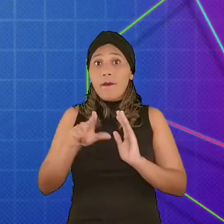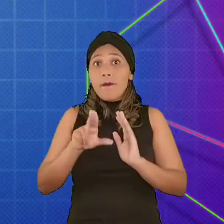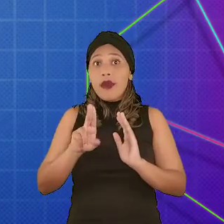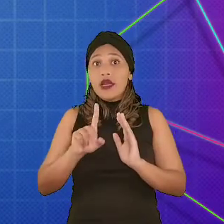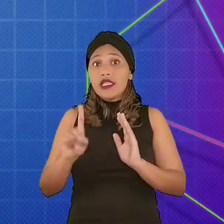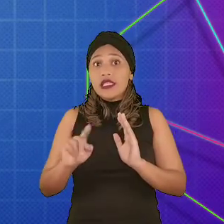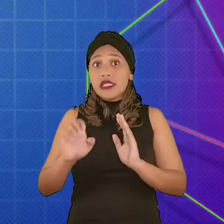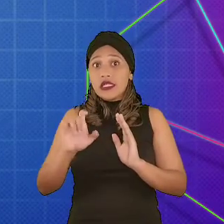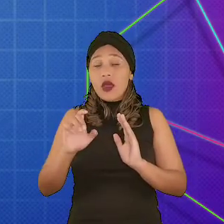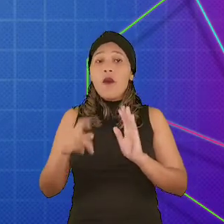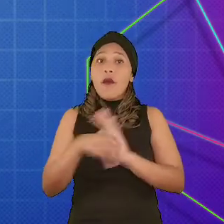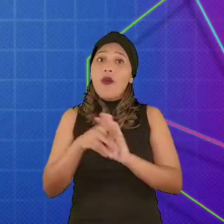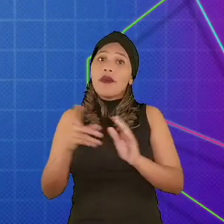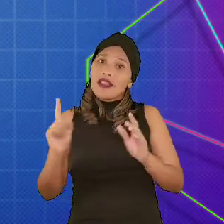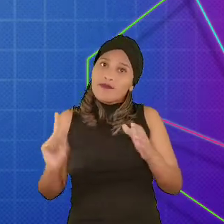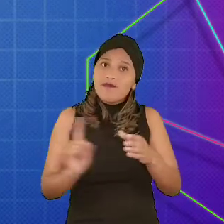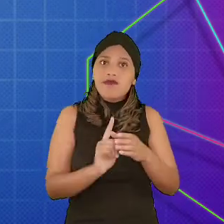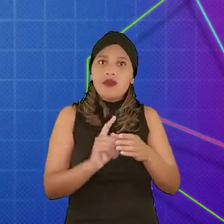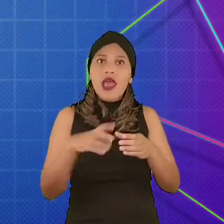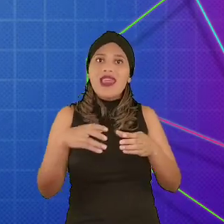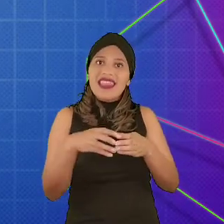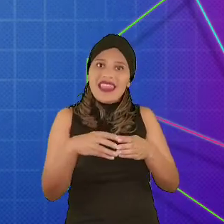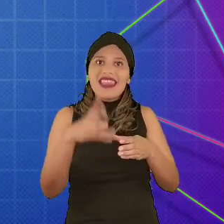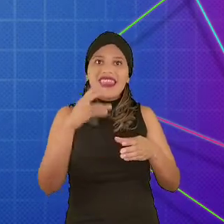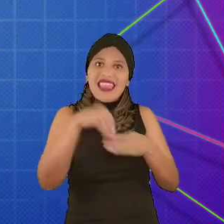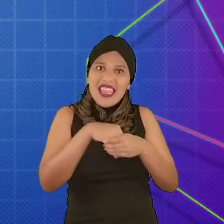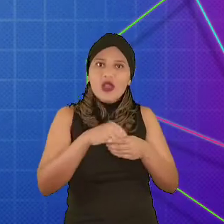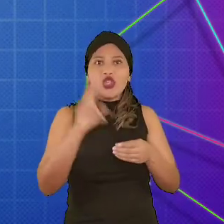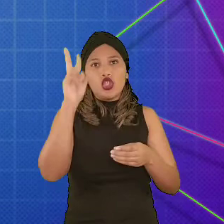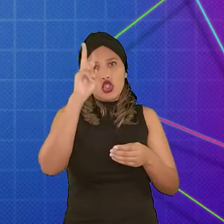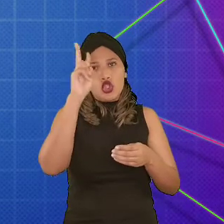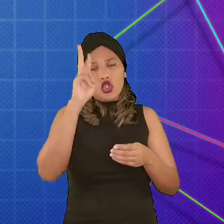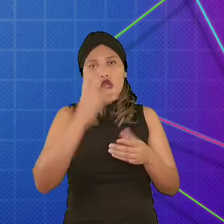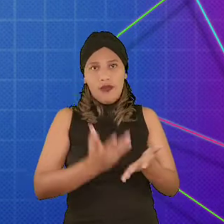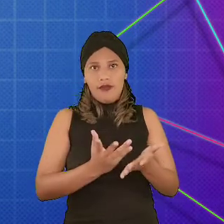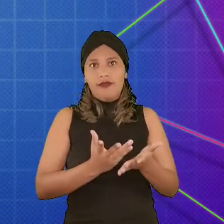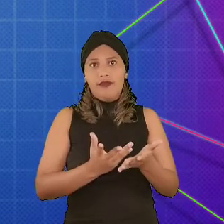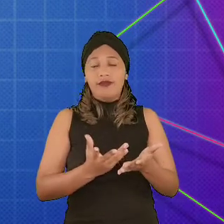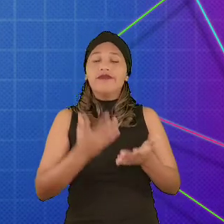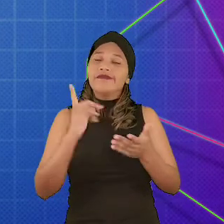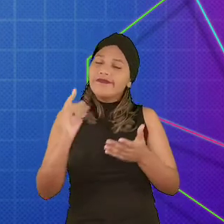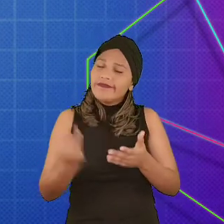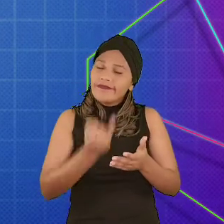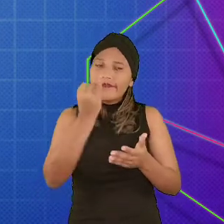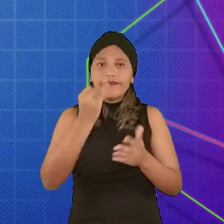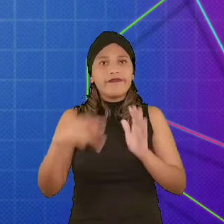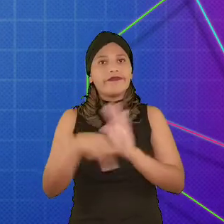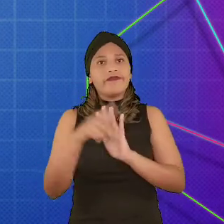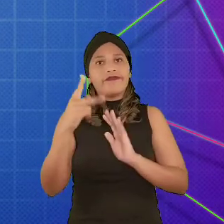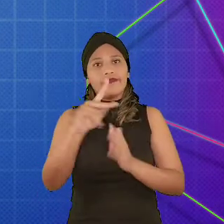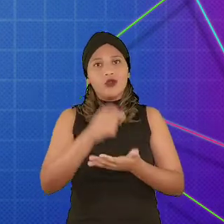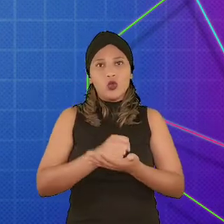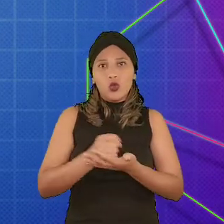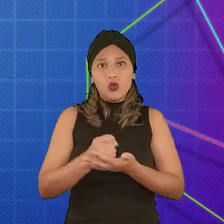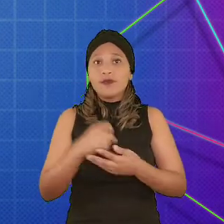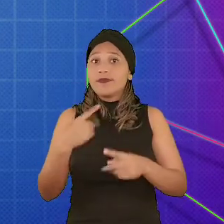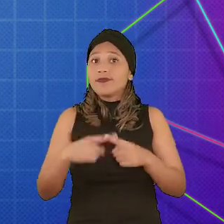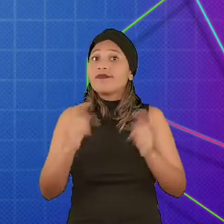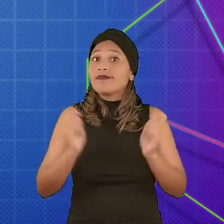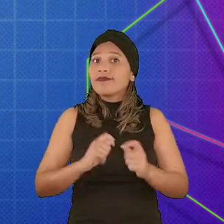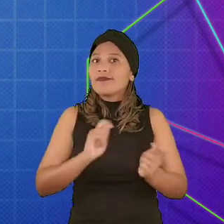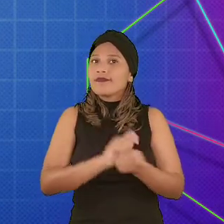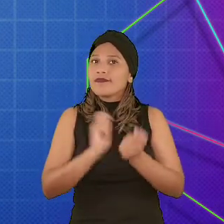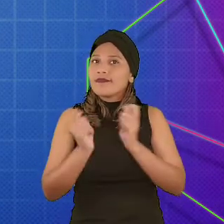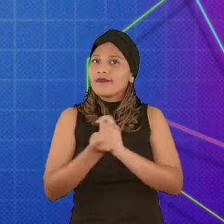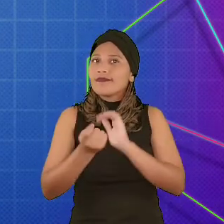aparecer simplesmente como parte da história. Eles, então, podem ser peças muito importantes no seu jogo, pois eles conseguem ser